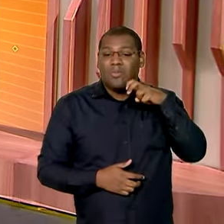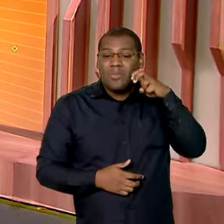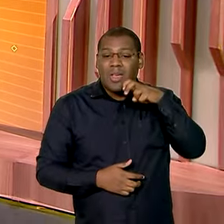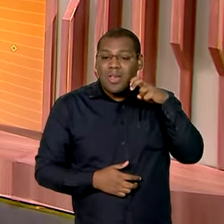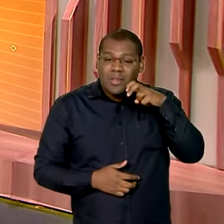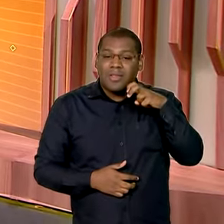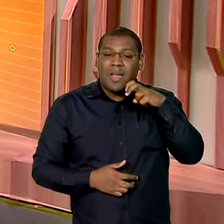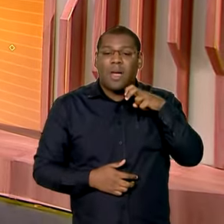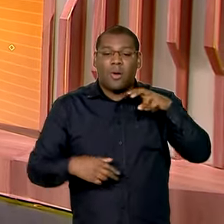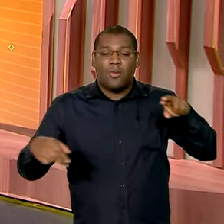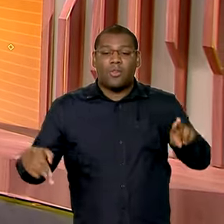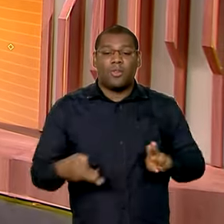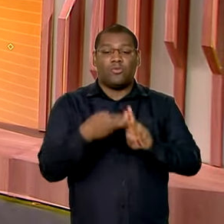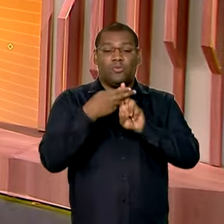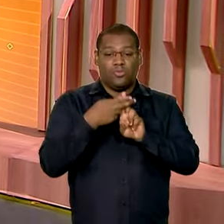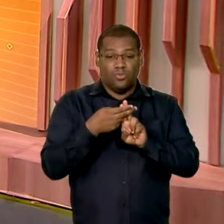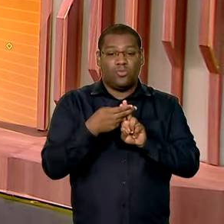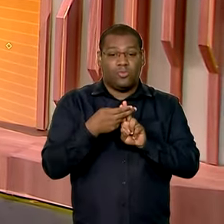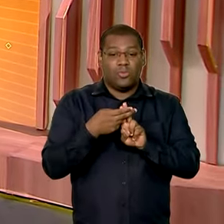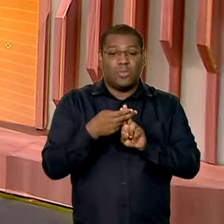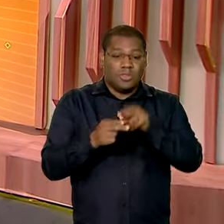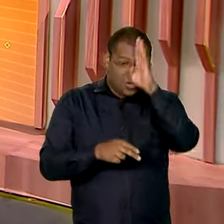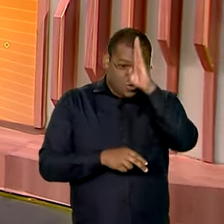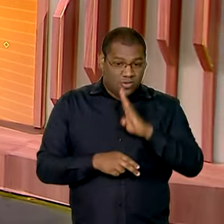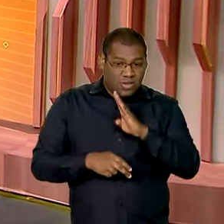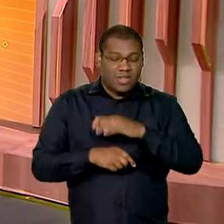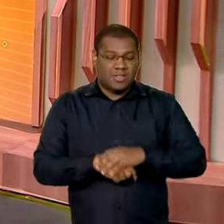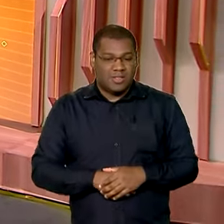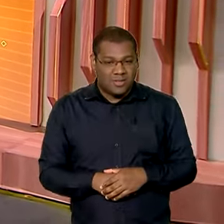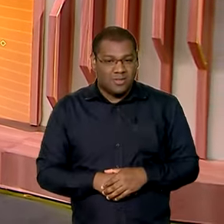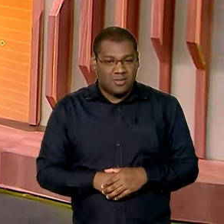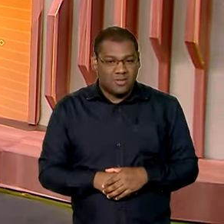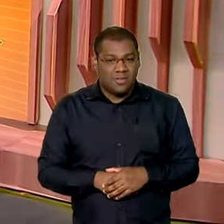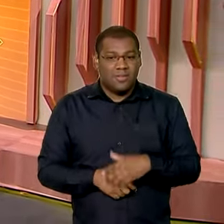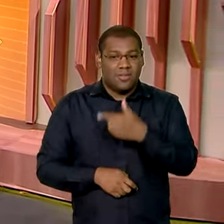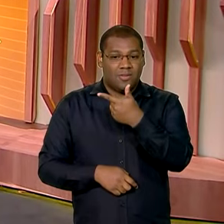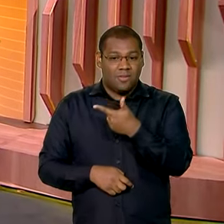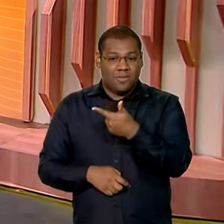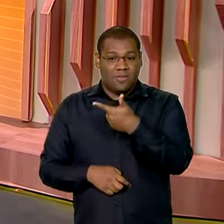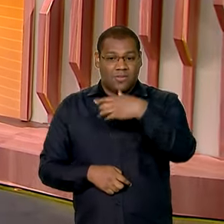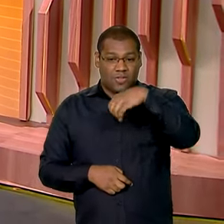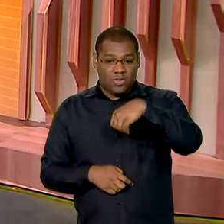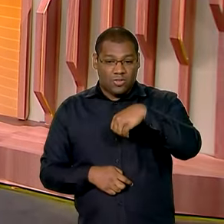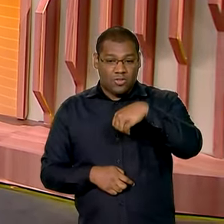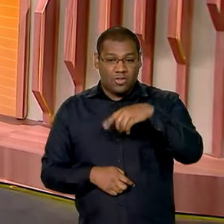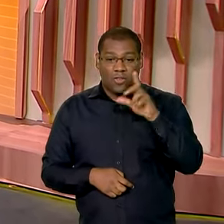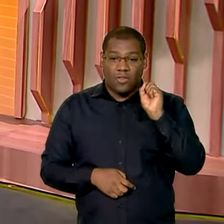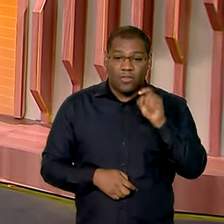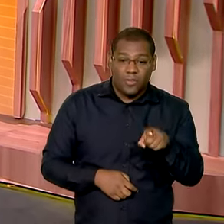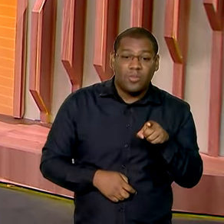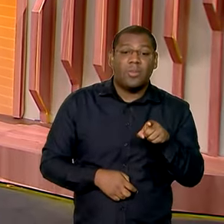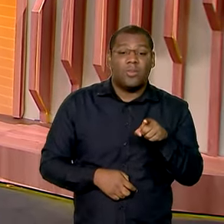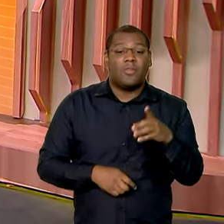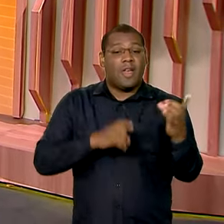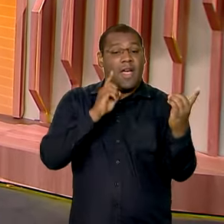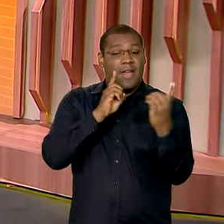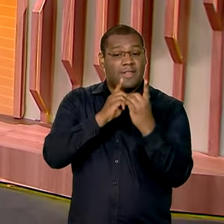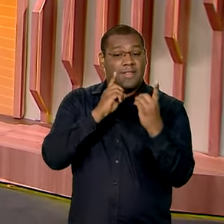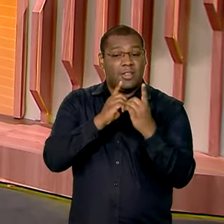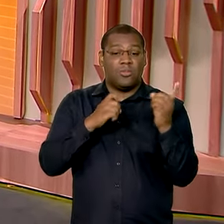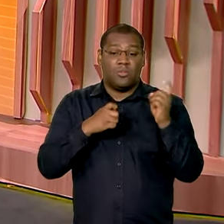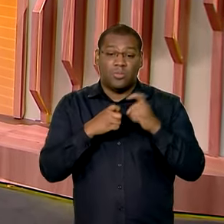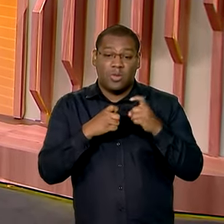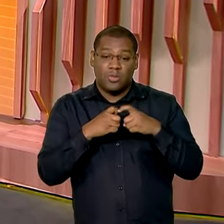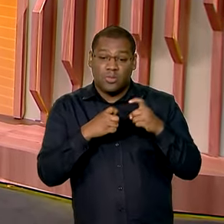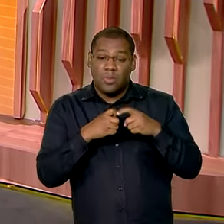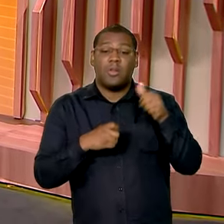Sistema Único de Saúde sem custo nenhum 29.900 exames preventivos de colo do útero